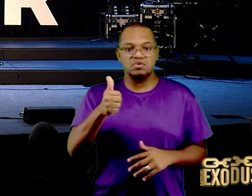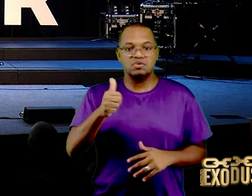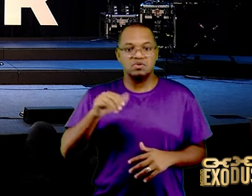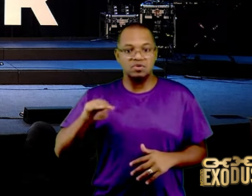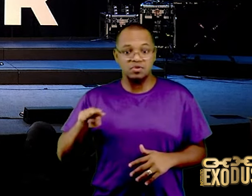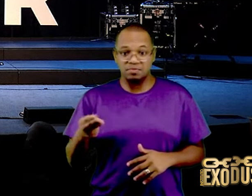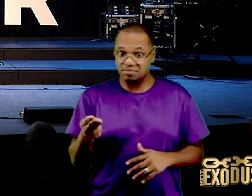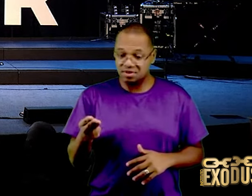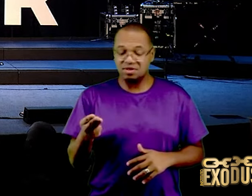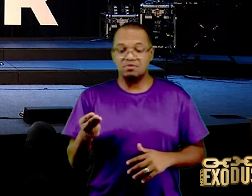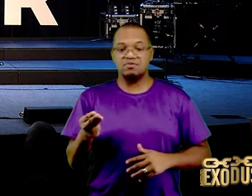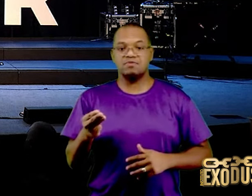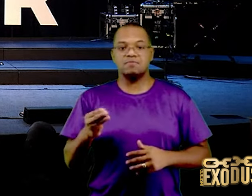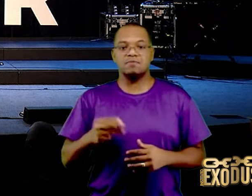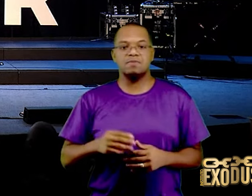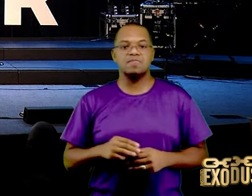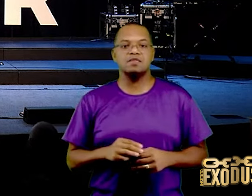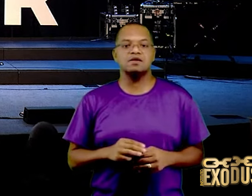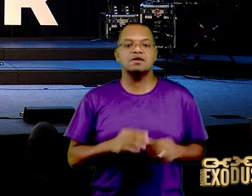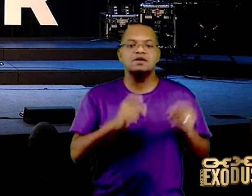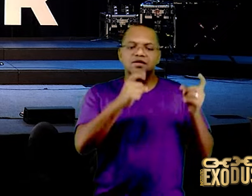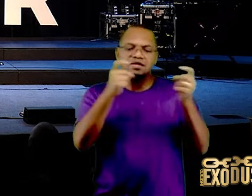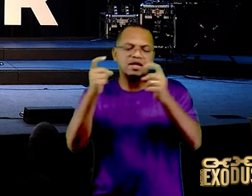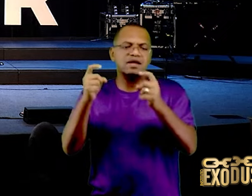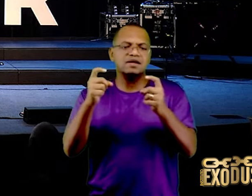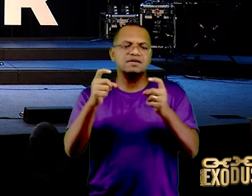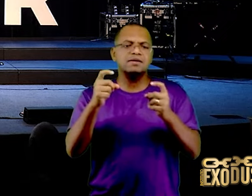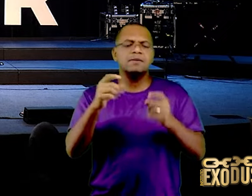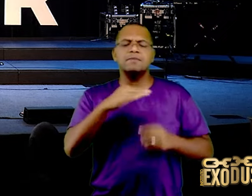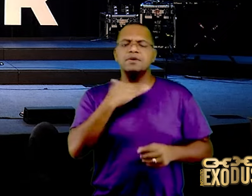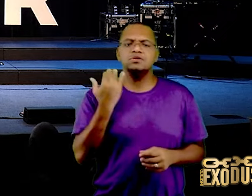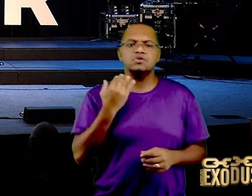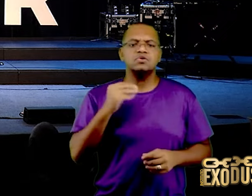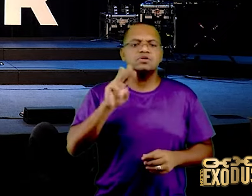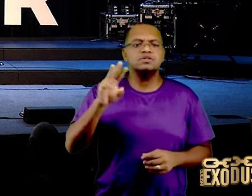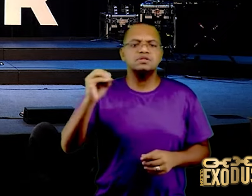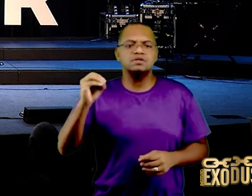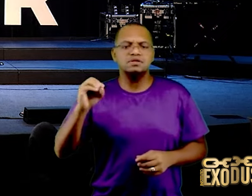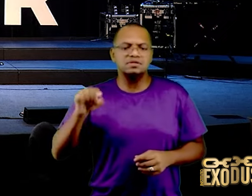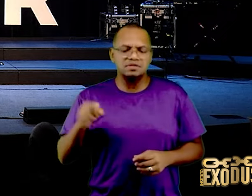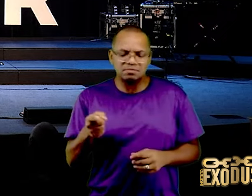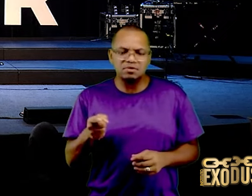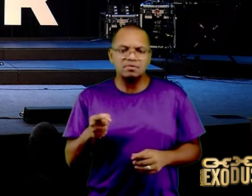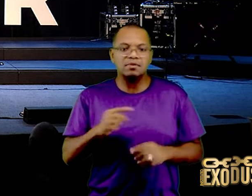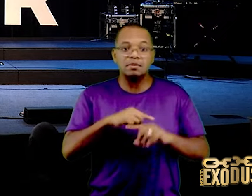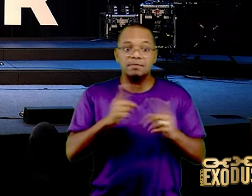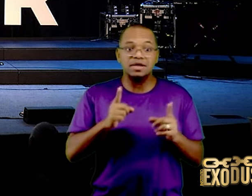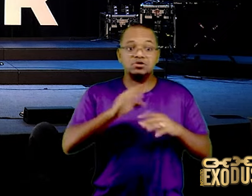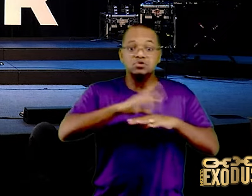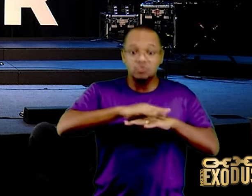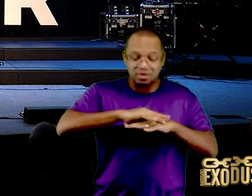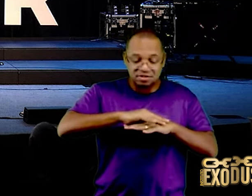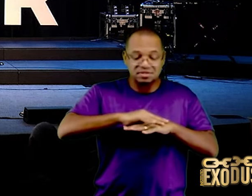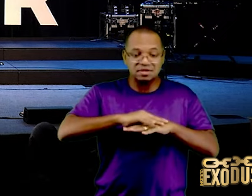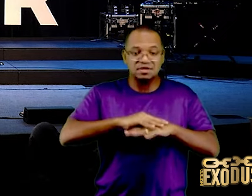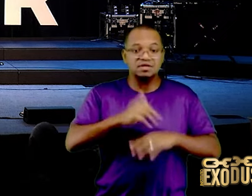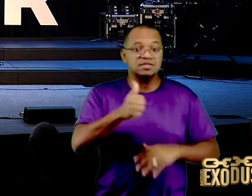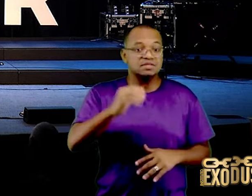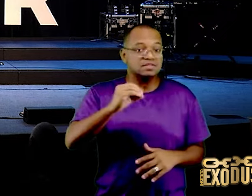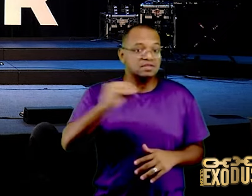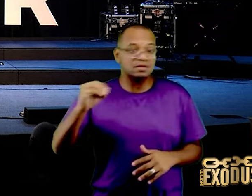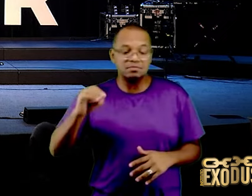matou 30 mil, o surto de malária, matou 100 mil, olha o que eu vou dizer para você,